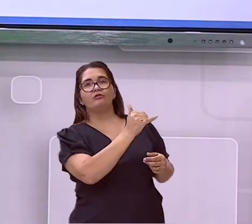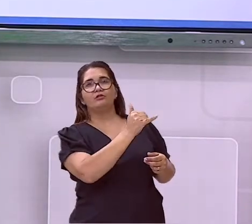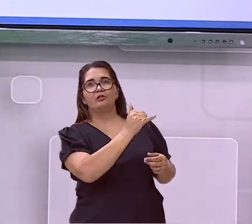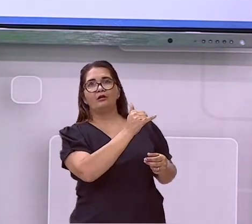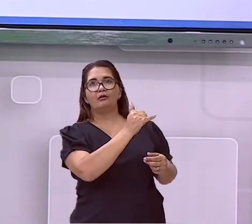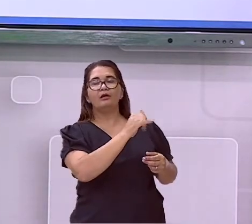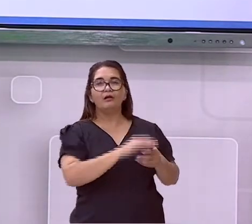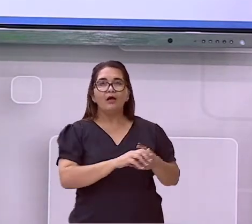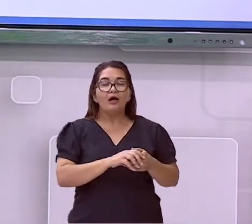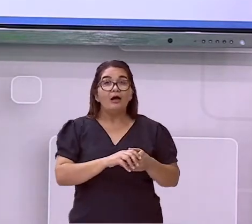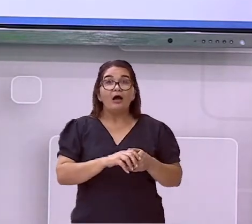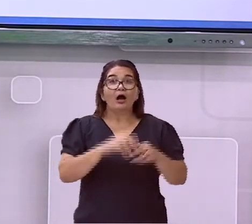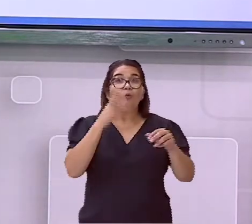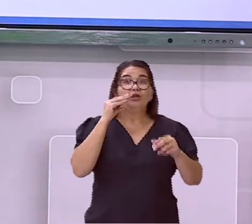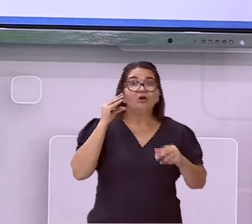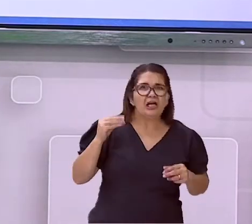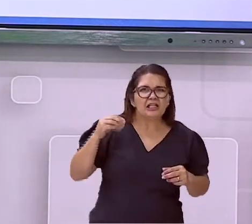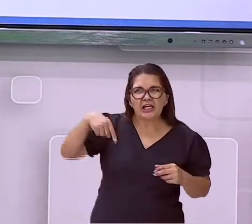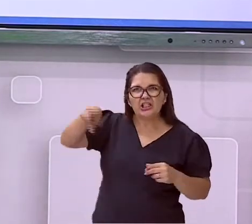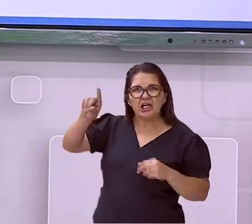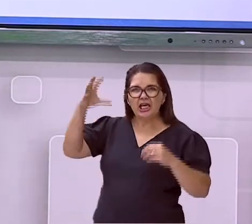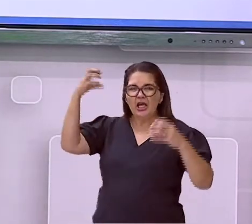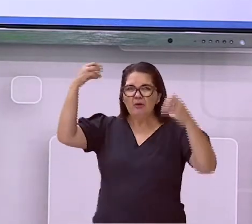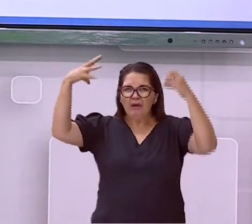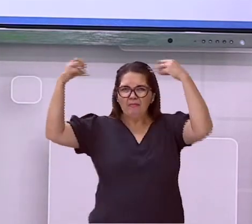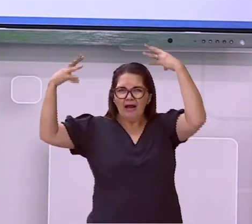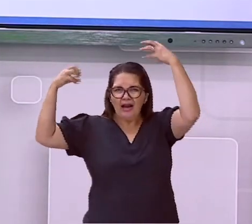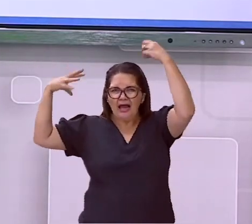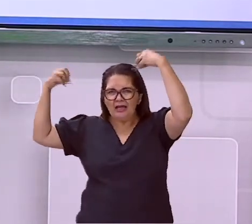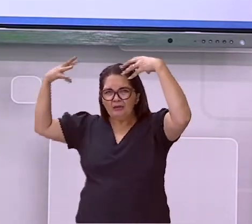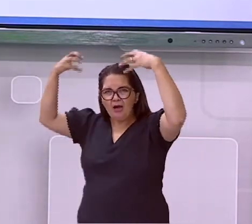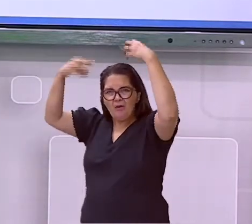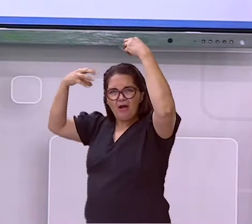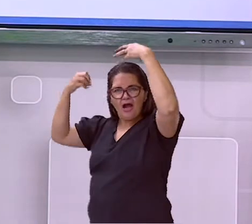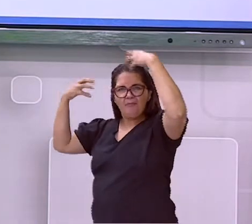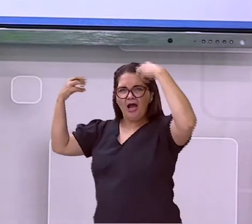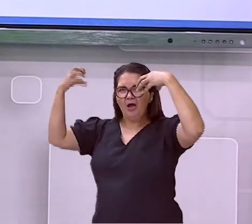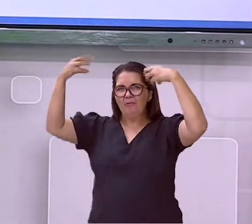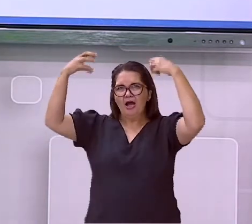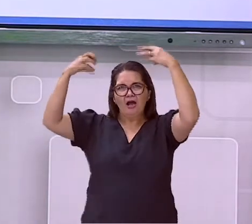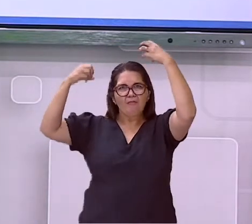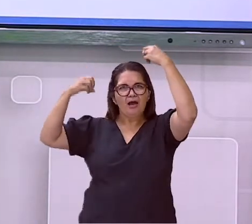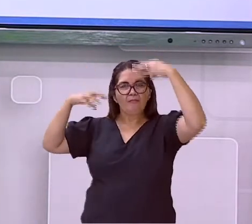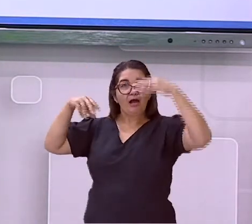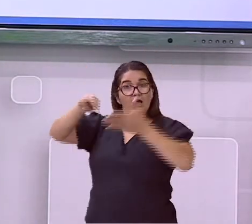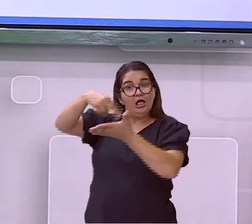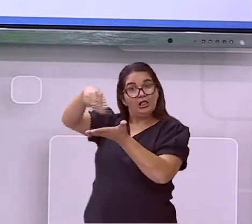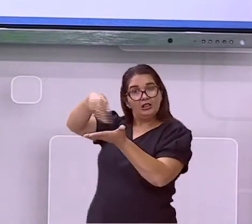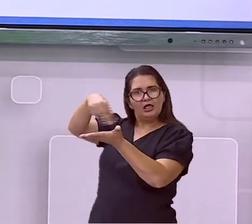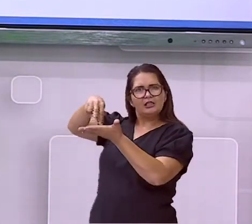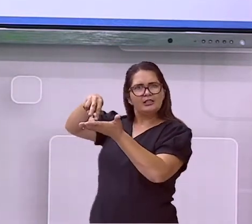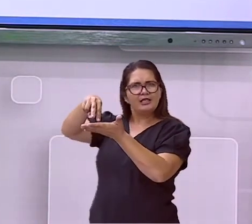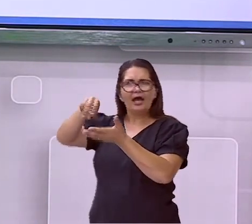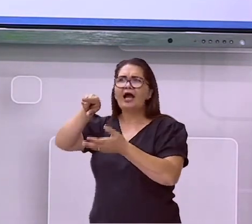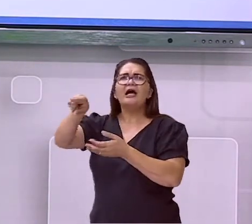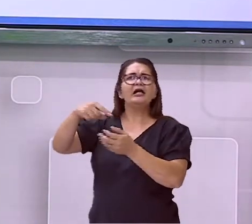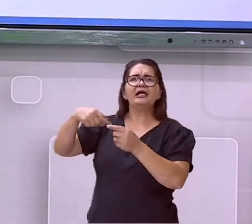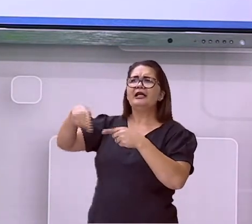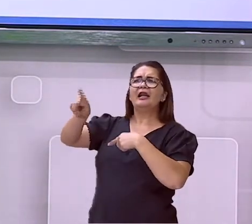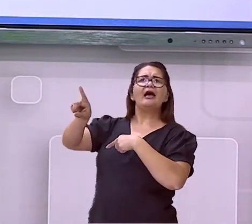consigo perceber isso tudo no meu filho? Ou você, adolescente, como você está